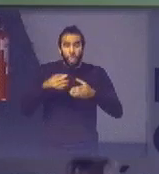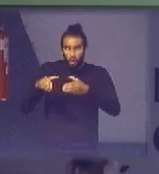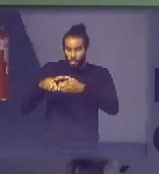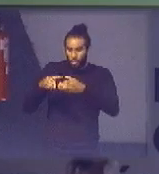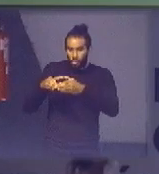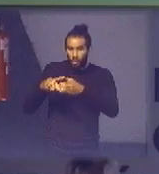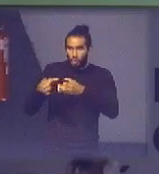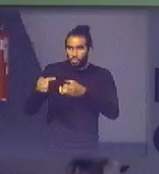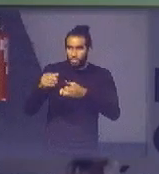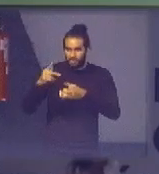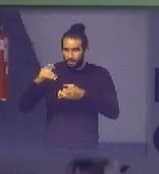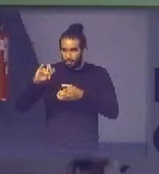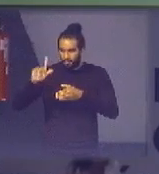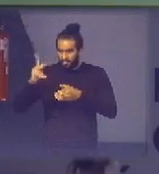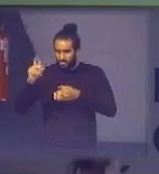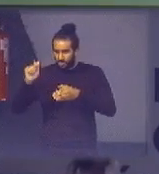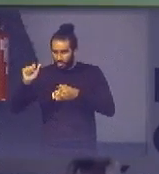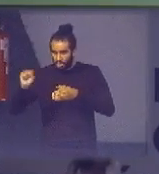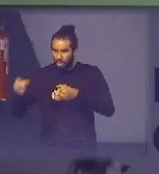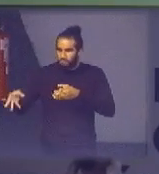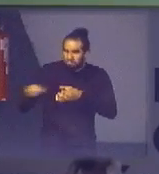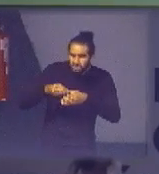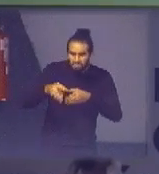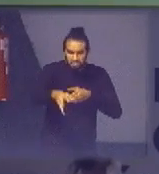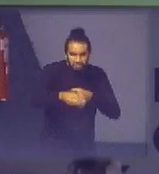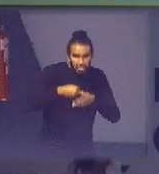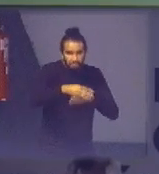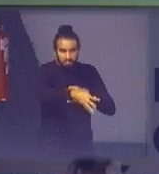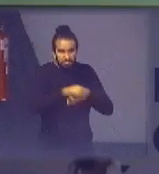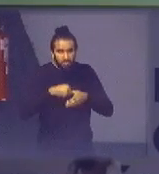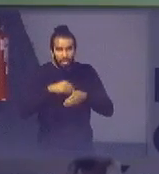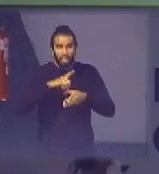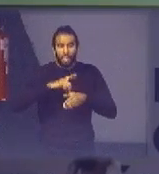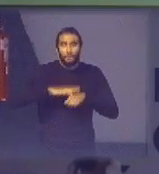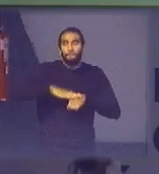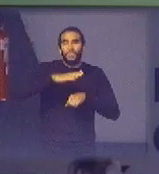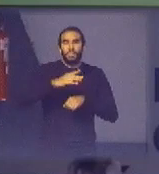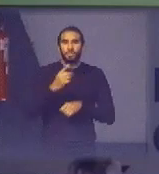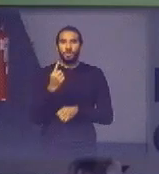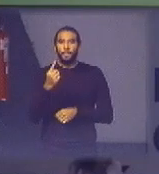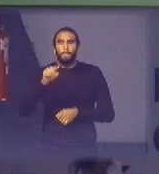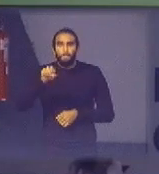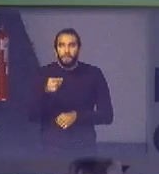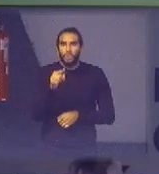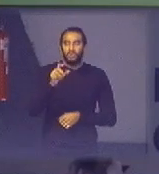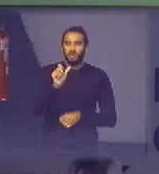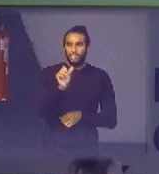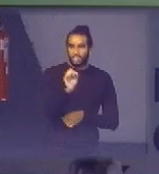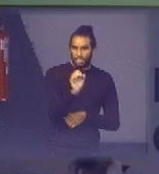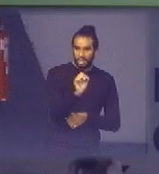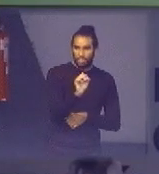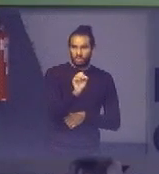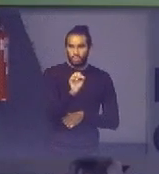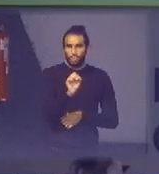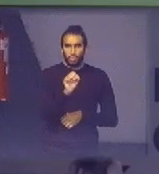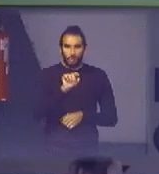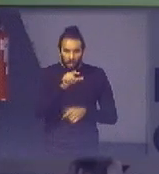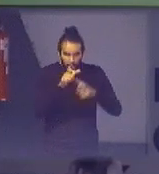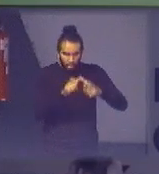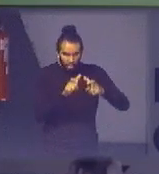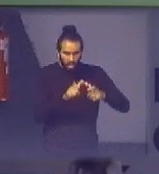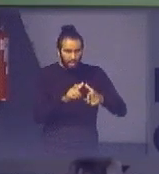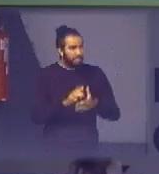são mais de 1.600 pontos já coletamos 1.560